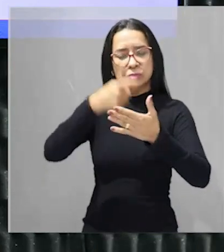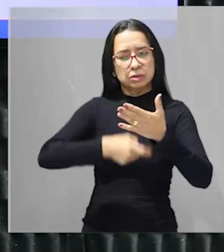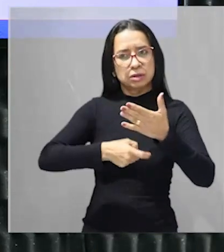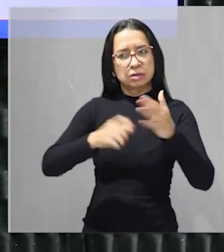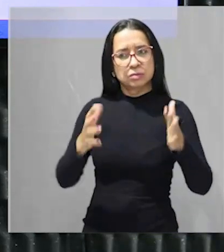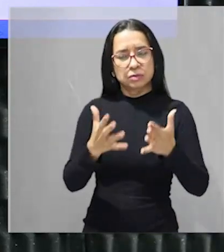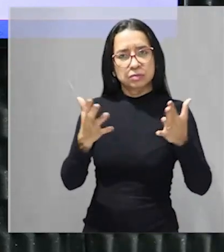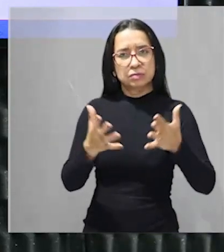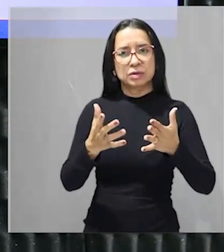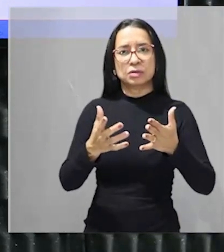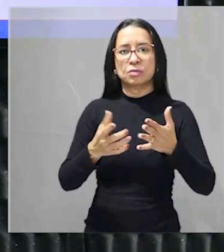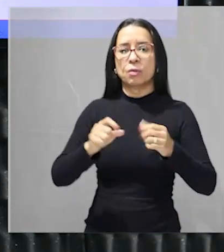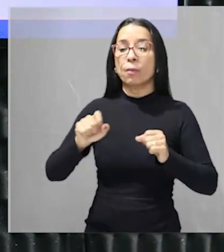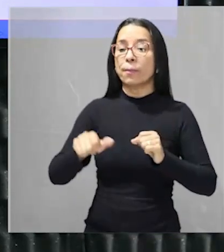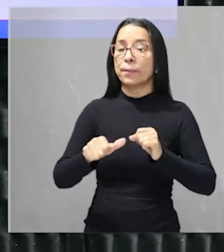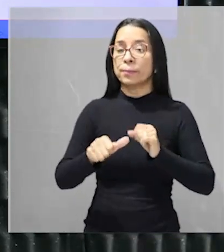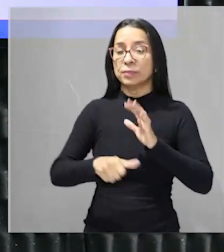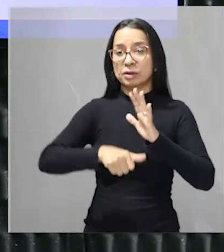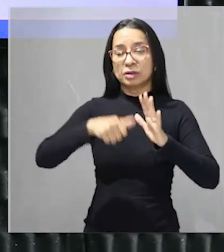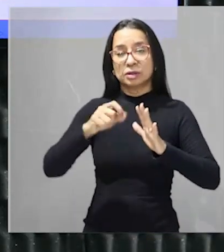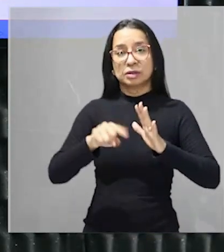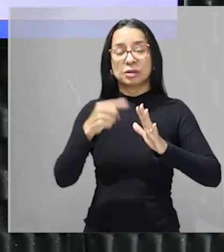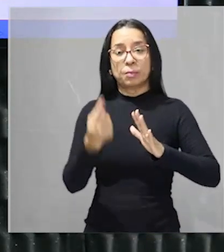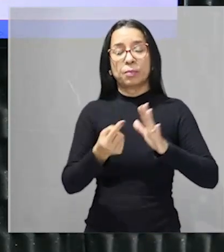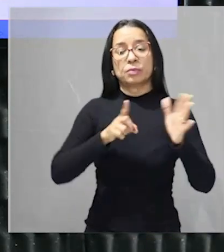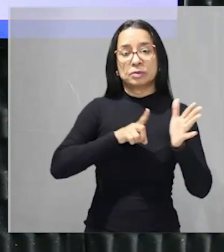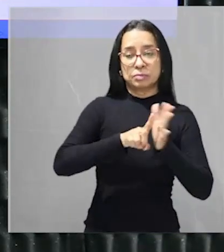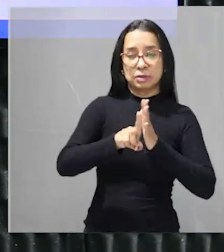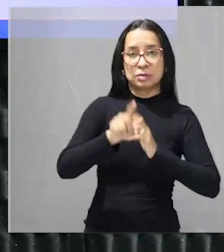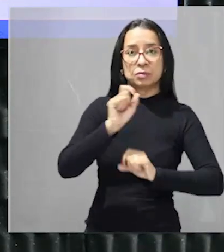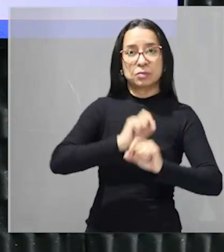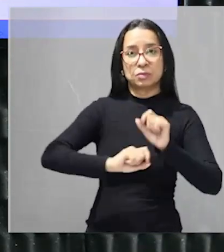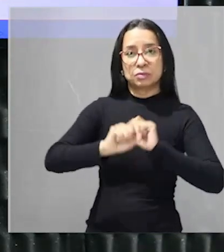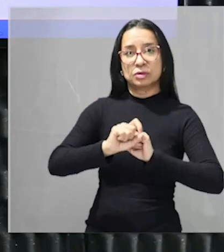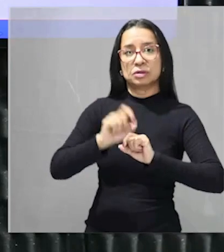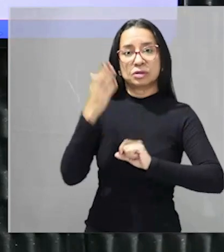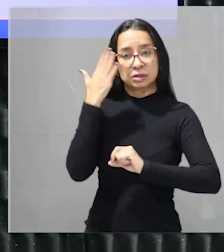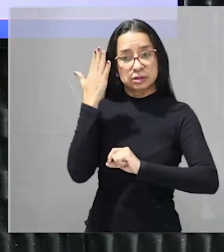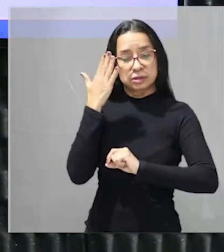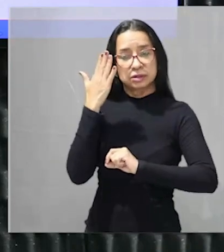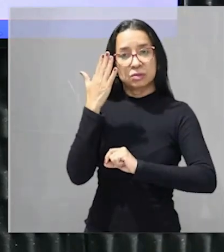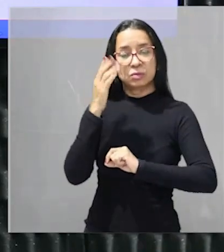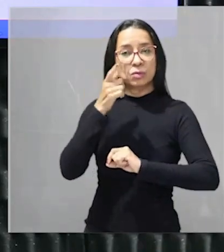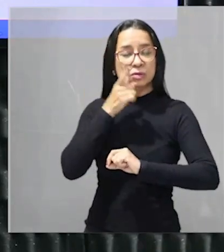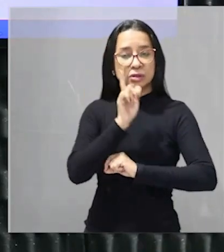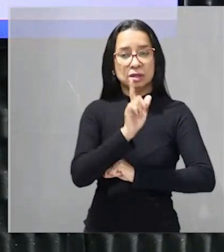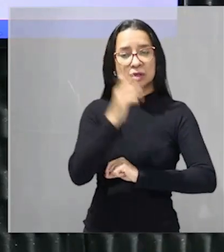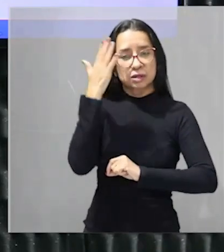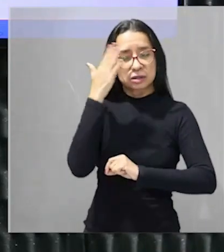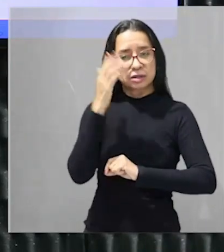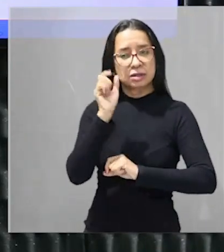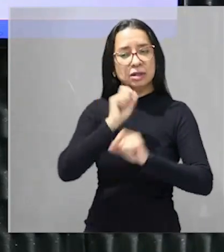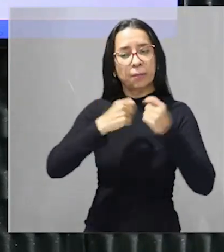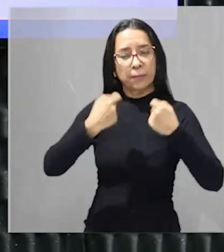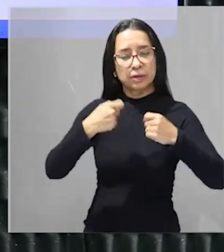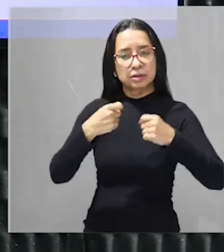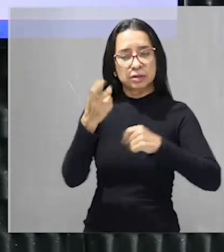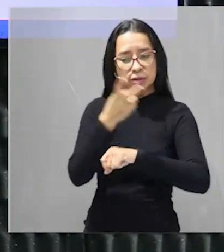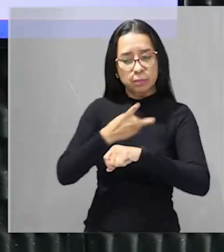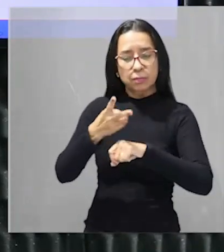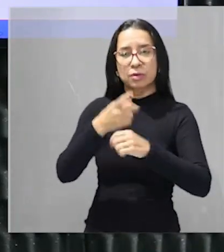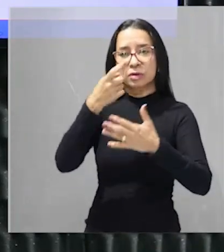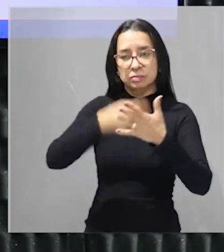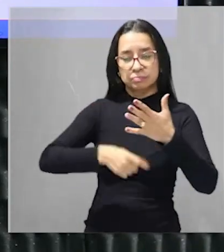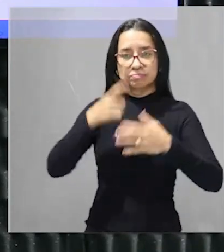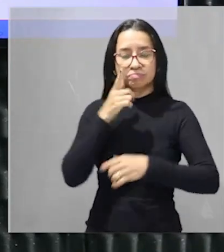vezes tu analisando primeiramente o comando tu consegue ganhar tempo ou então entender o que de fato tu precisa procurar nesse texto pra conseguir